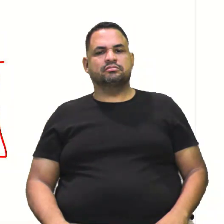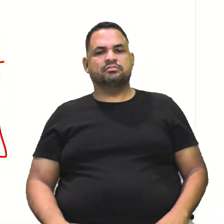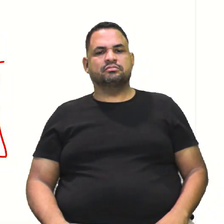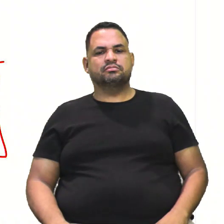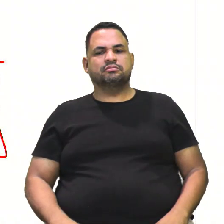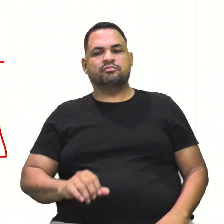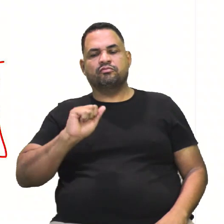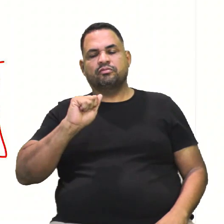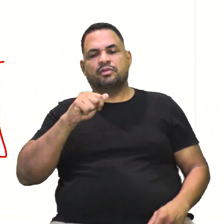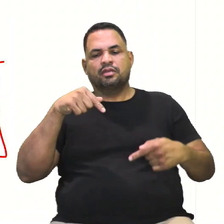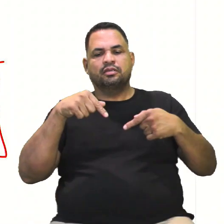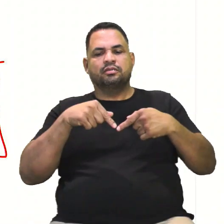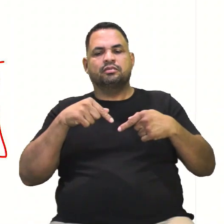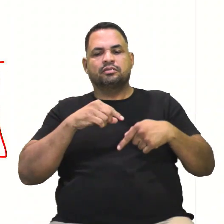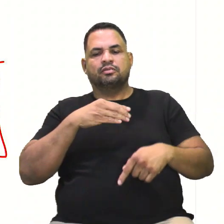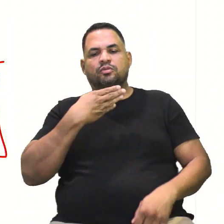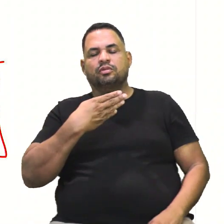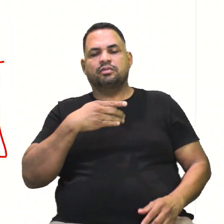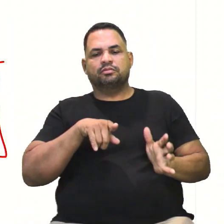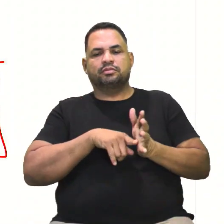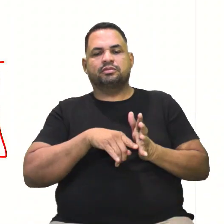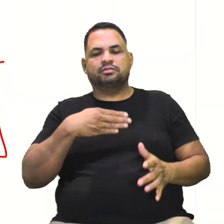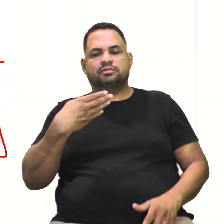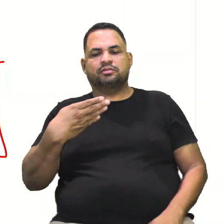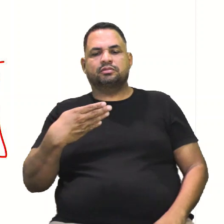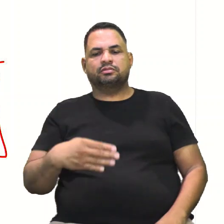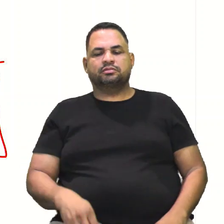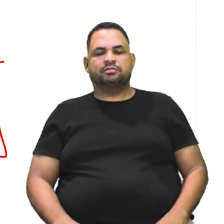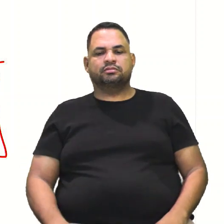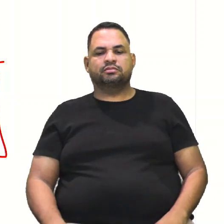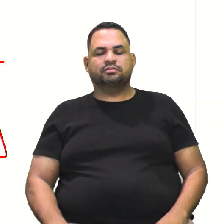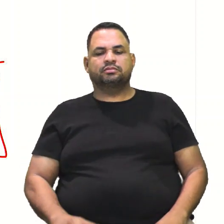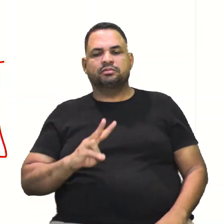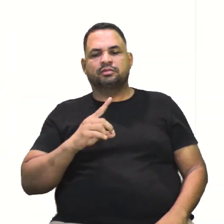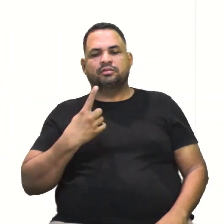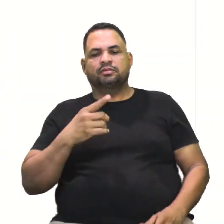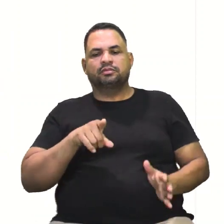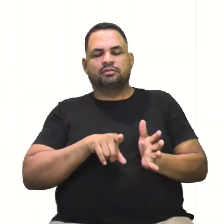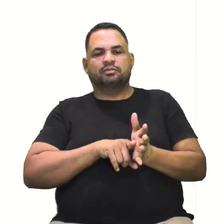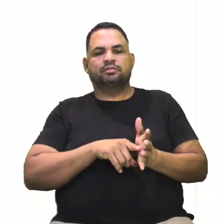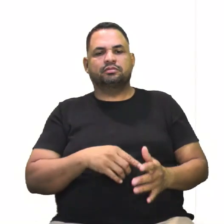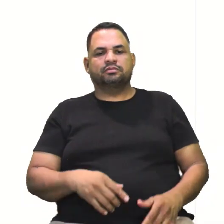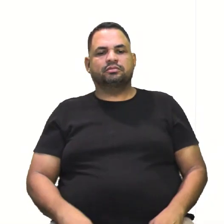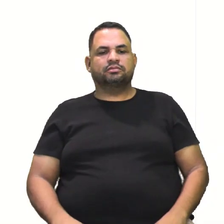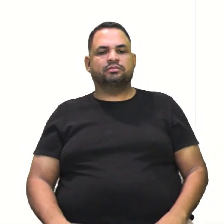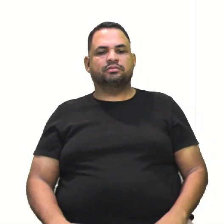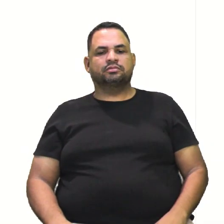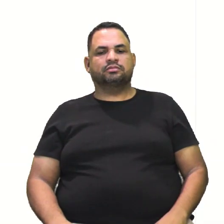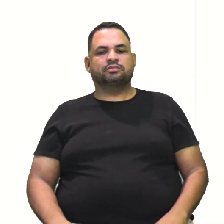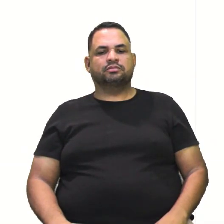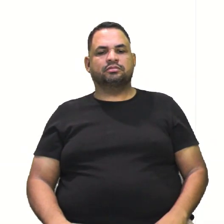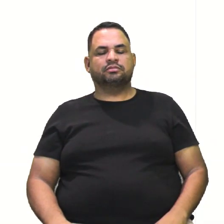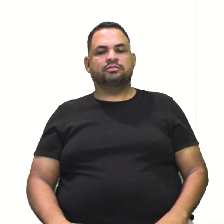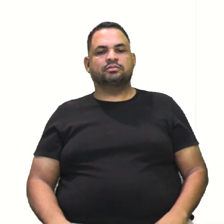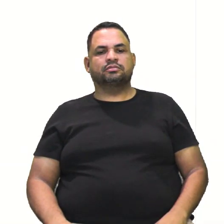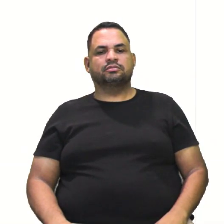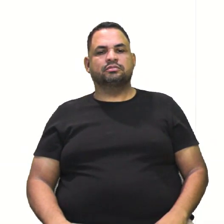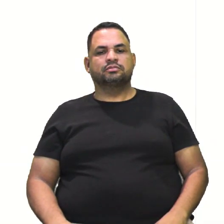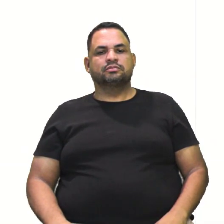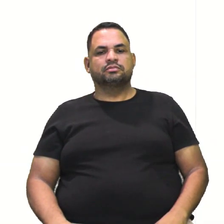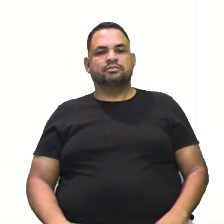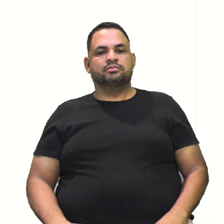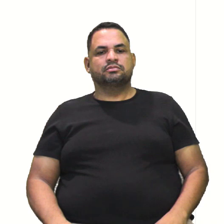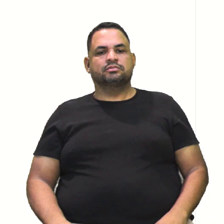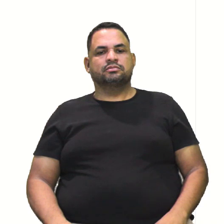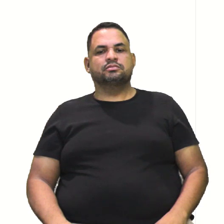o A é o vértice, isso, 4 menos 4, ó. Com base aqui, né, a gente vai ter o V1 menos 4 e 0 e o V2 4 e 0. Então, não